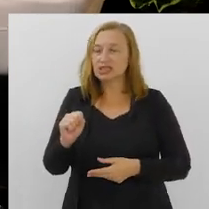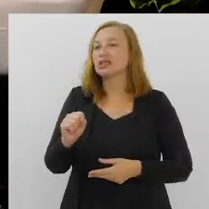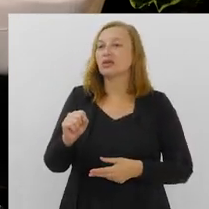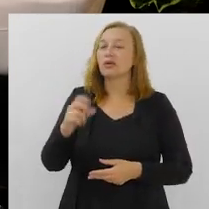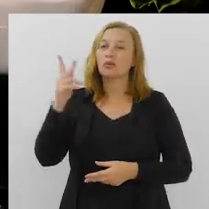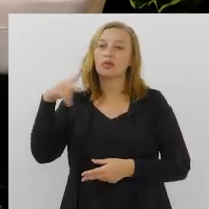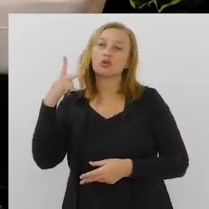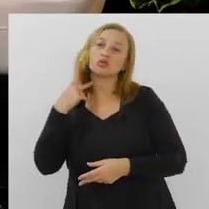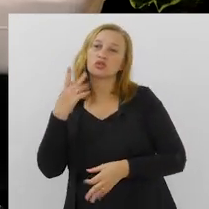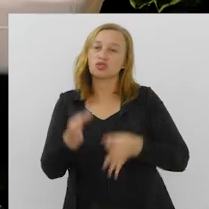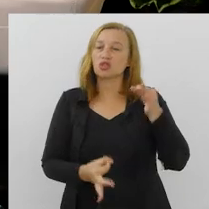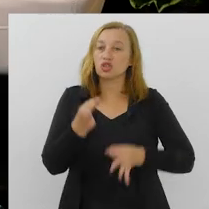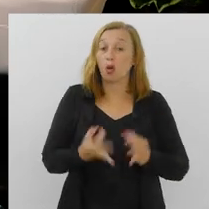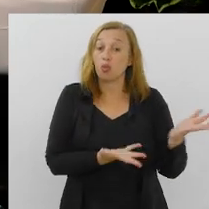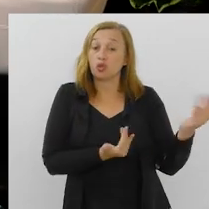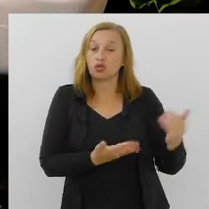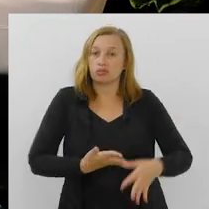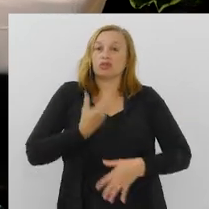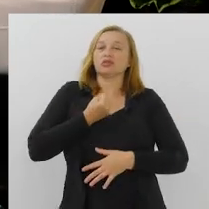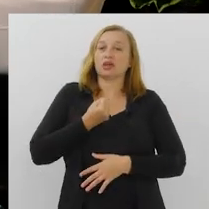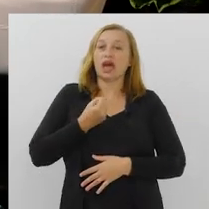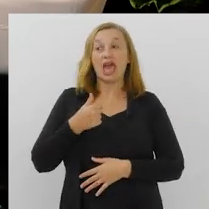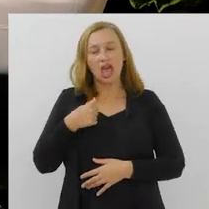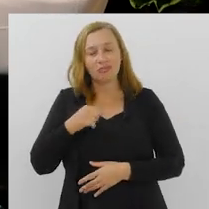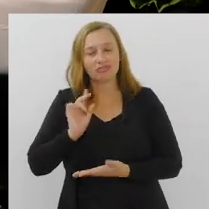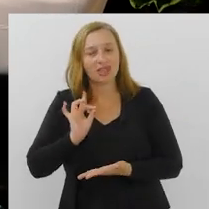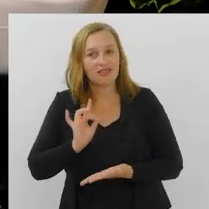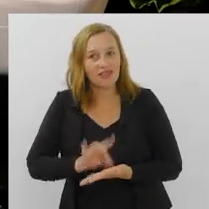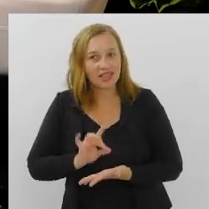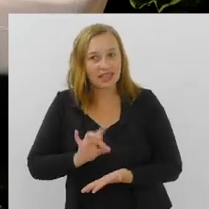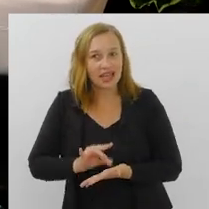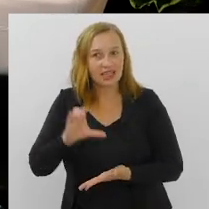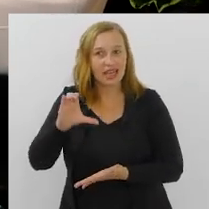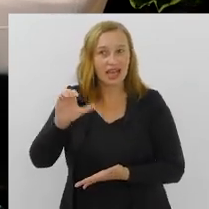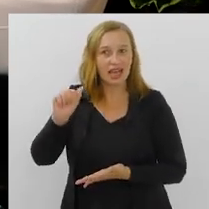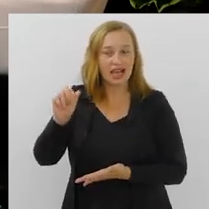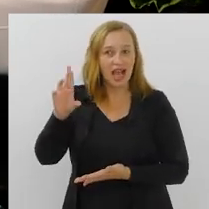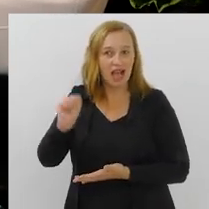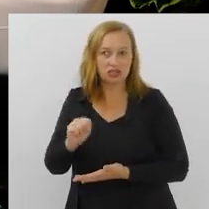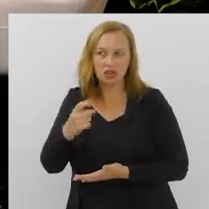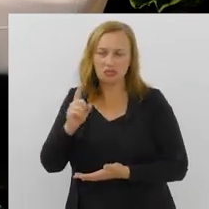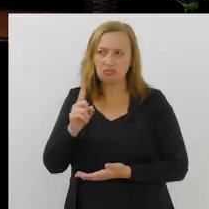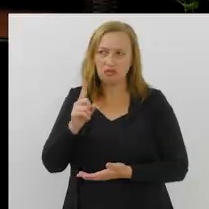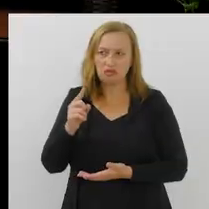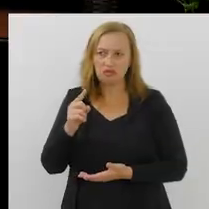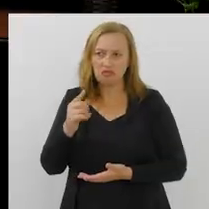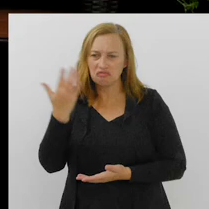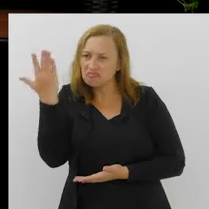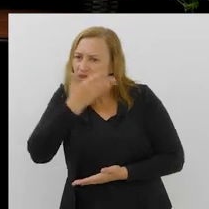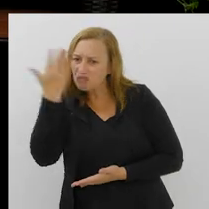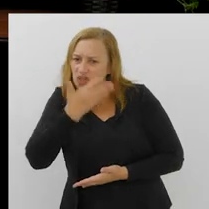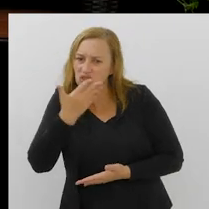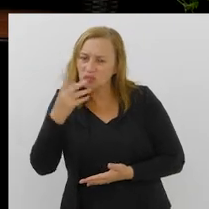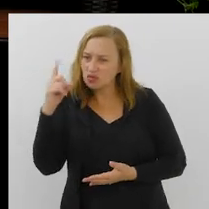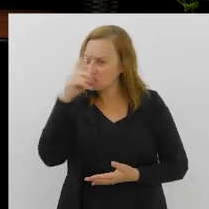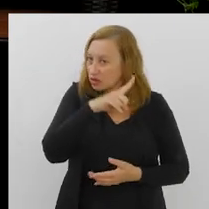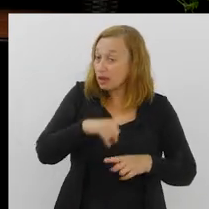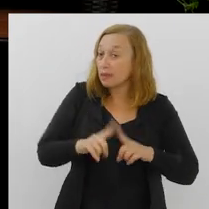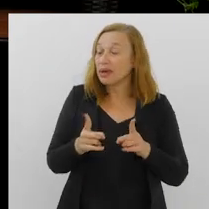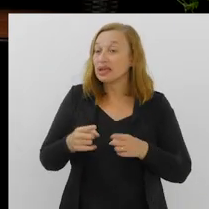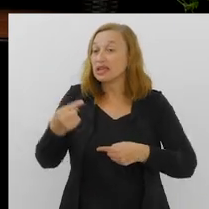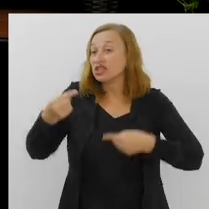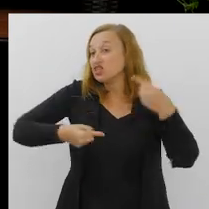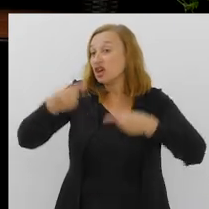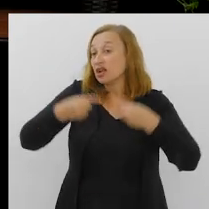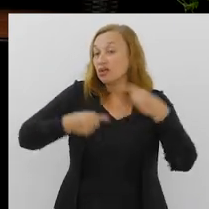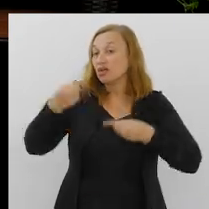para o jovem acaba assustando um pouco, né? É, eu na verdade, Carlos, eu nem vejo como um obstáculo. Eu acho que isso dialoga